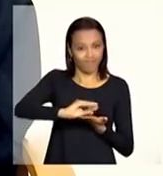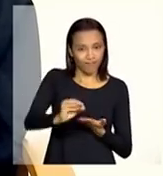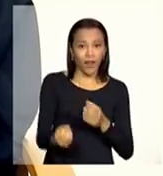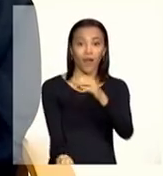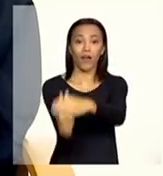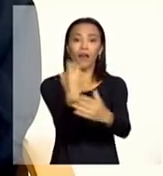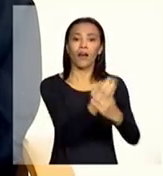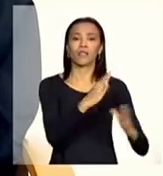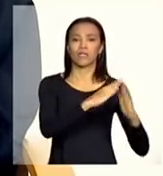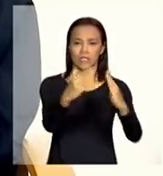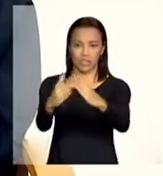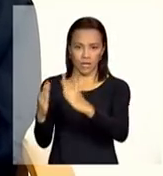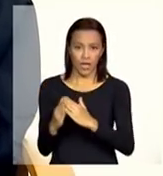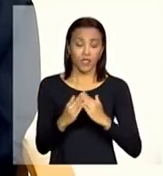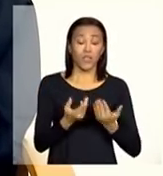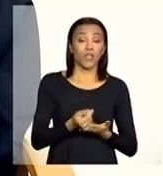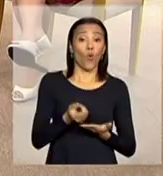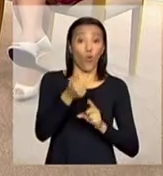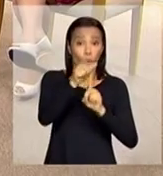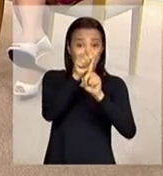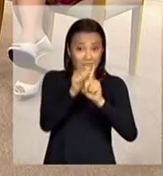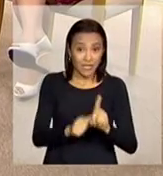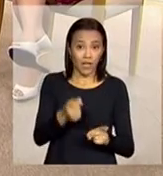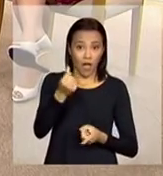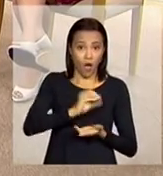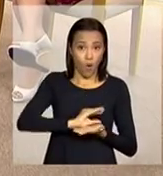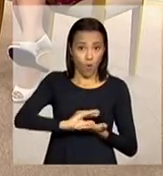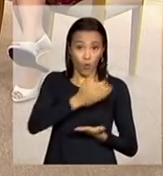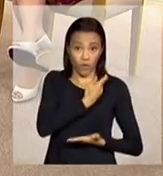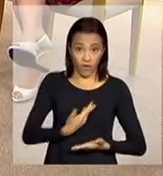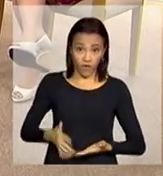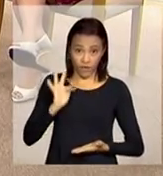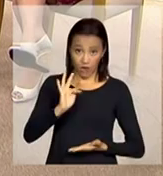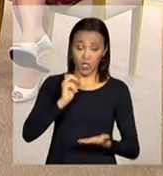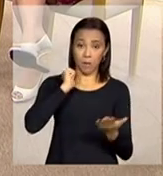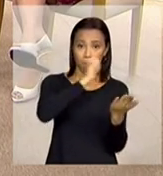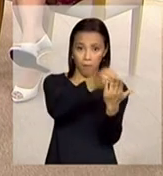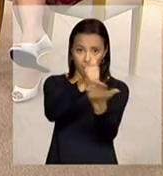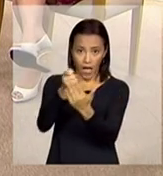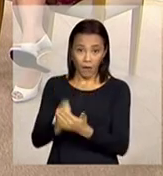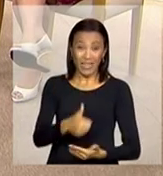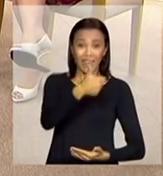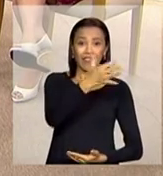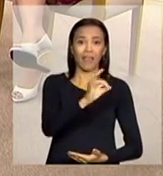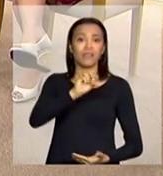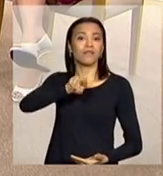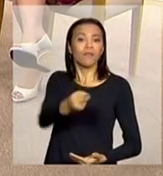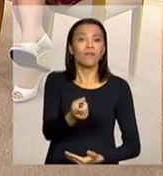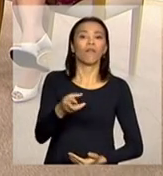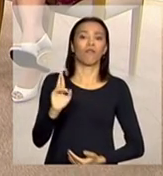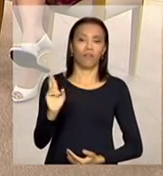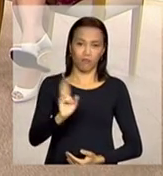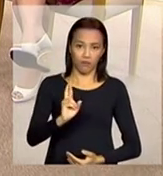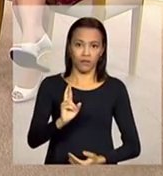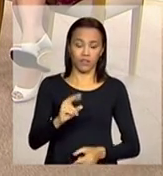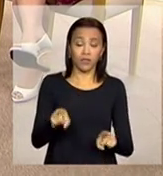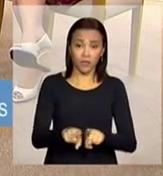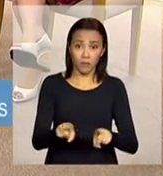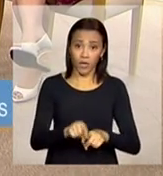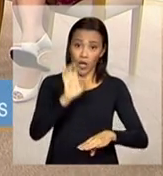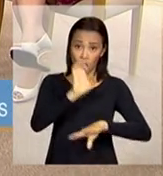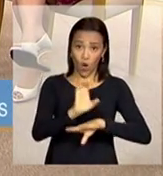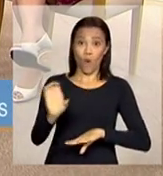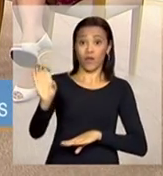o valor mensal que o governo federal tem pago para cada residência inclusiva é de 10 mil reais e o estado